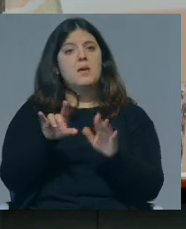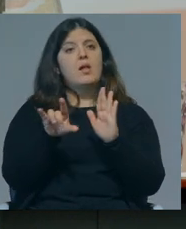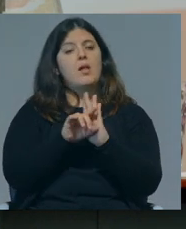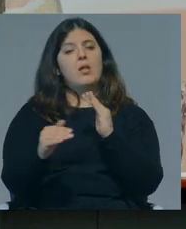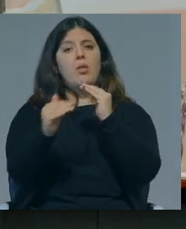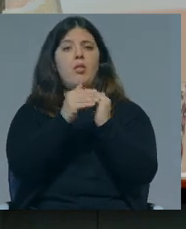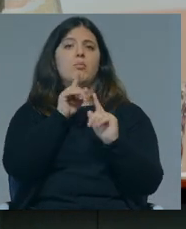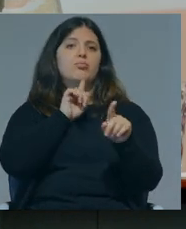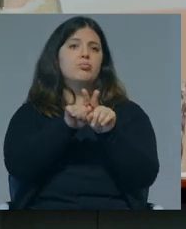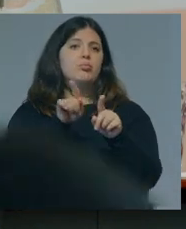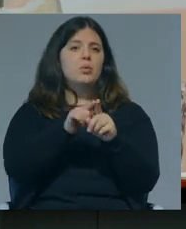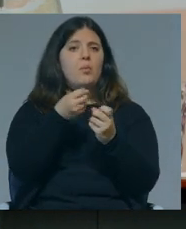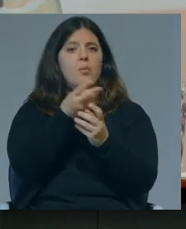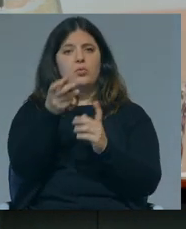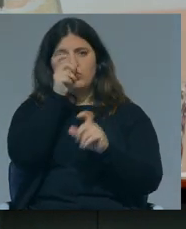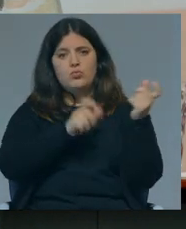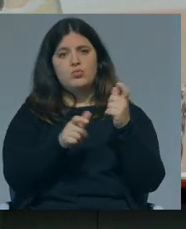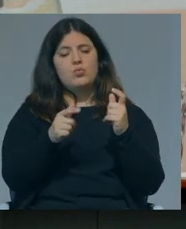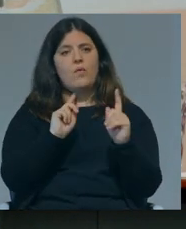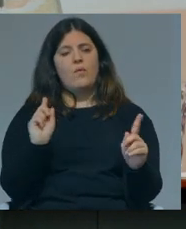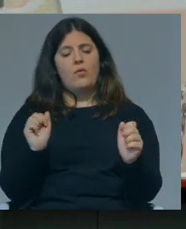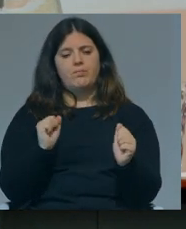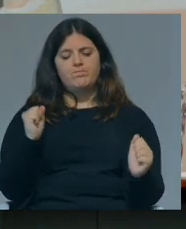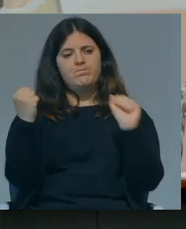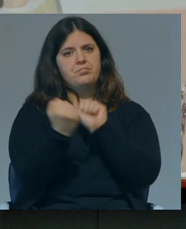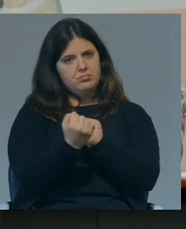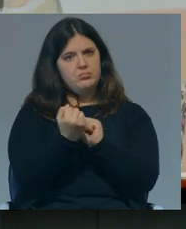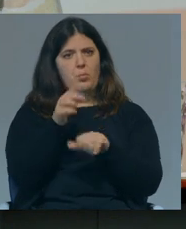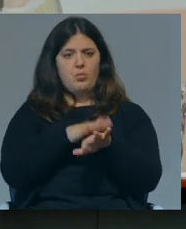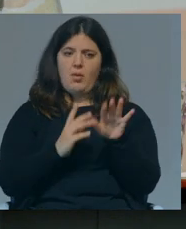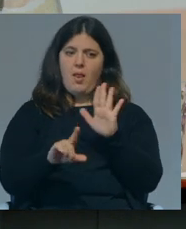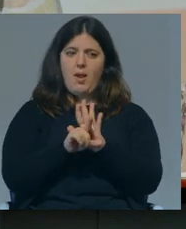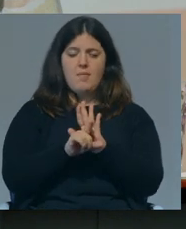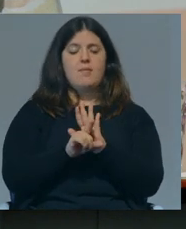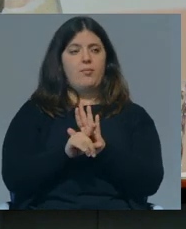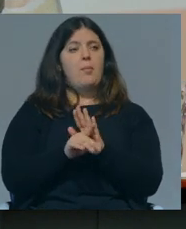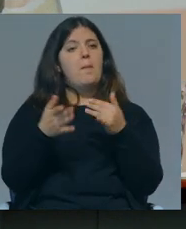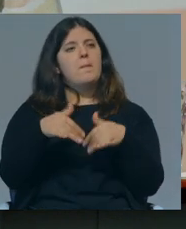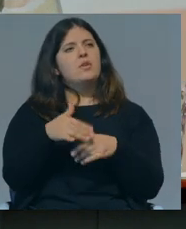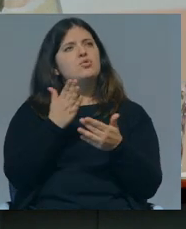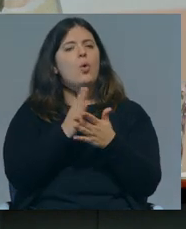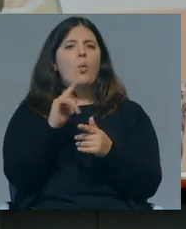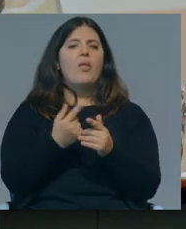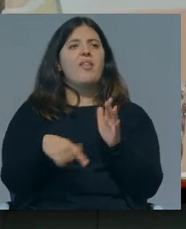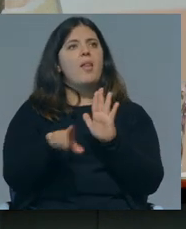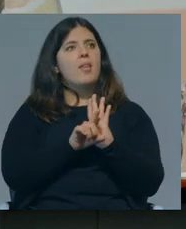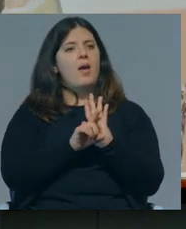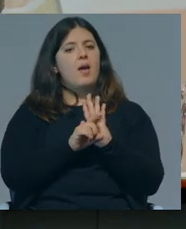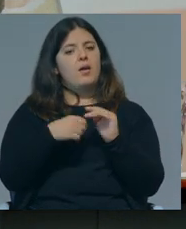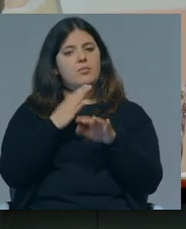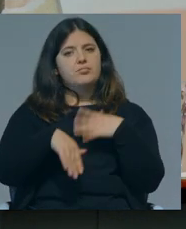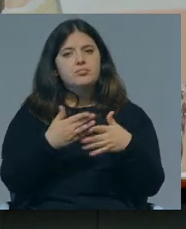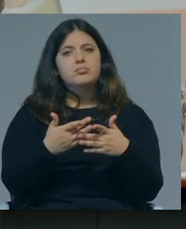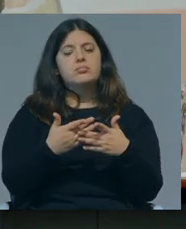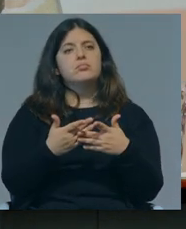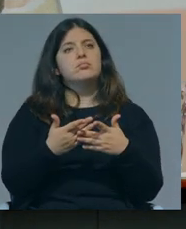paridade em política, e muita gente foi ou opôs-se a esta lei da paridade, mas parece que só quando a lei da paridade é executada